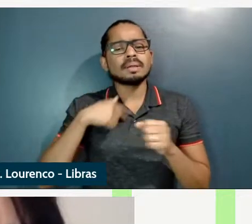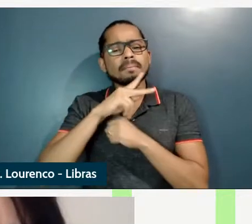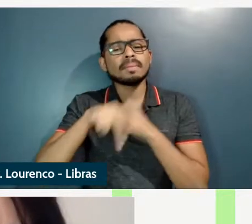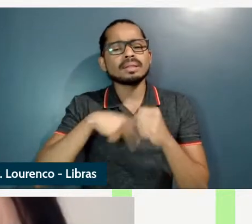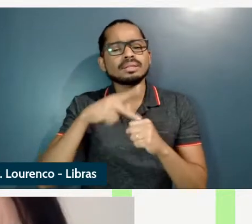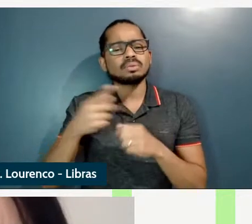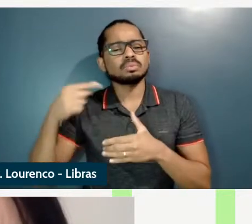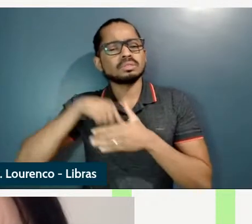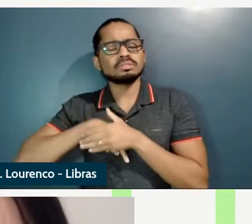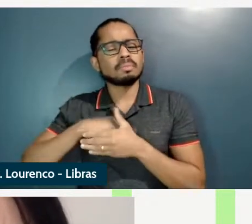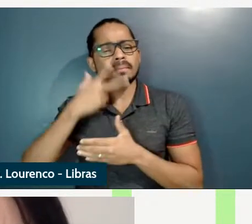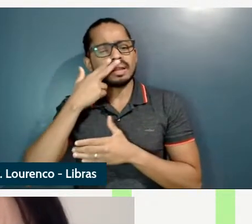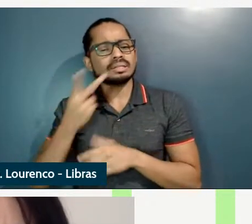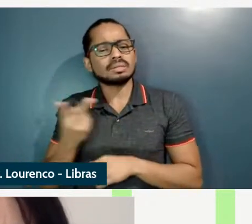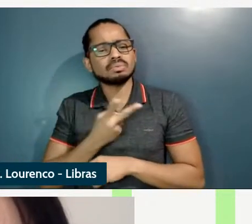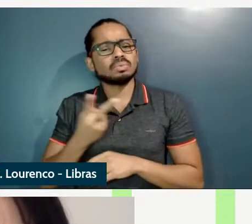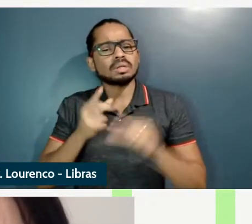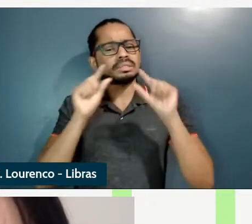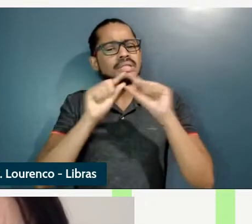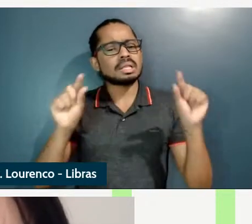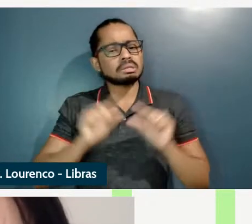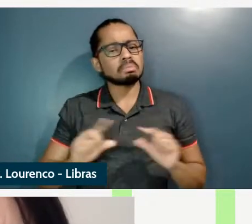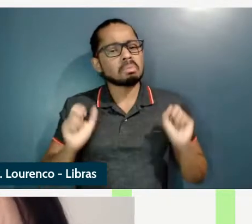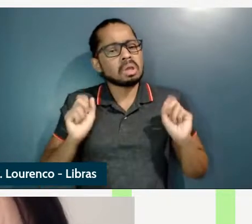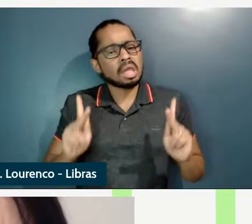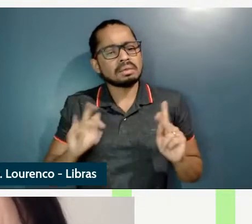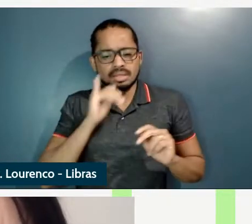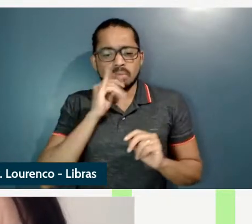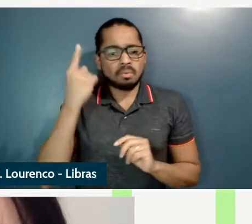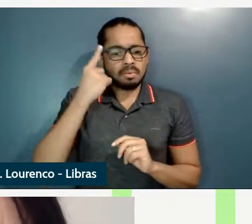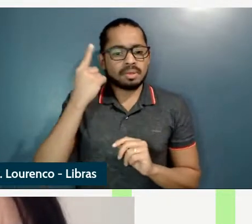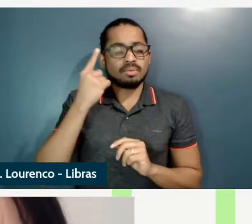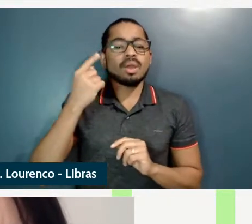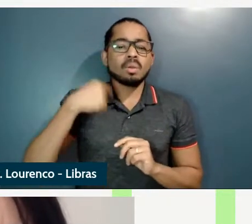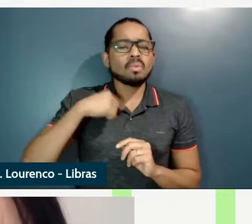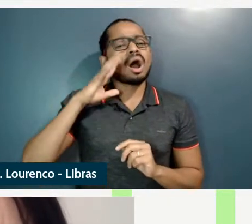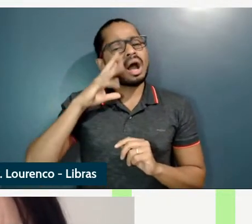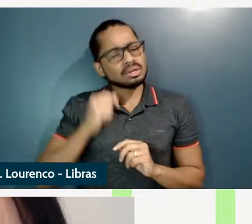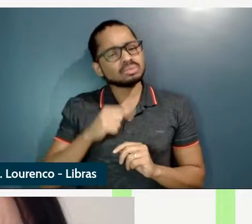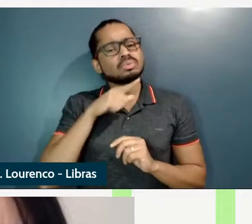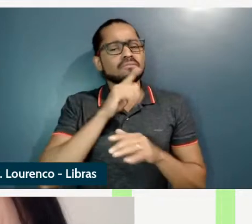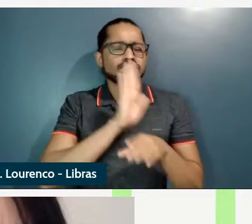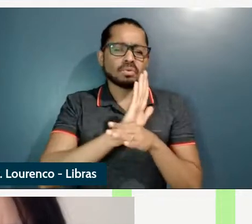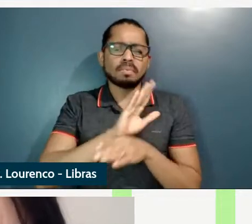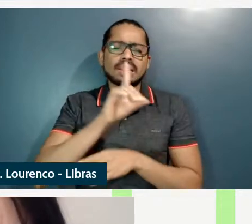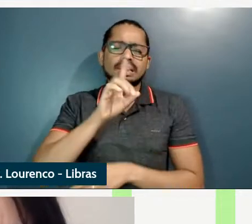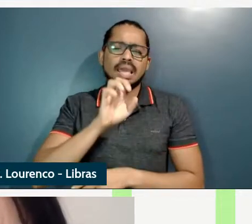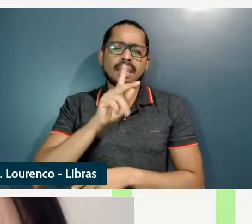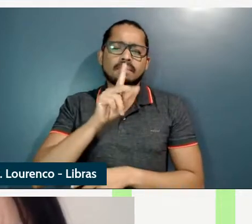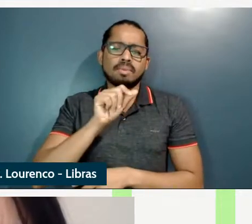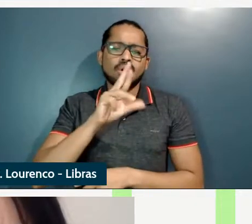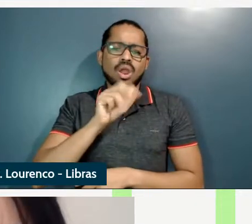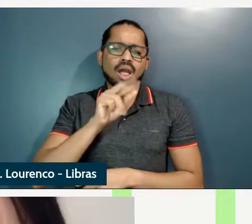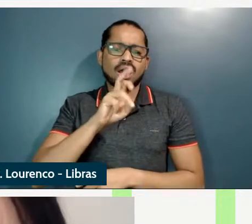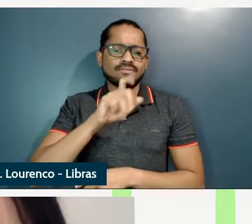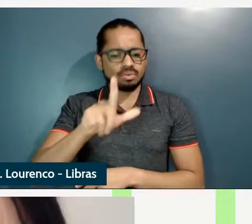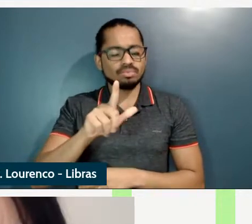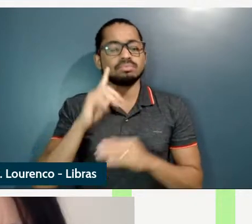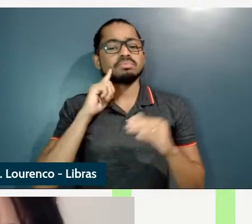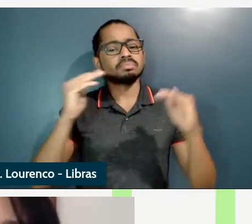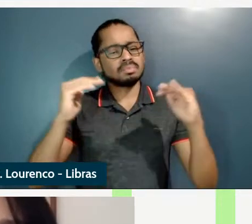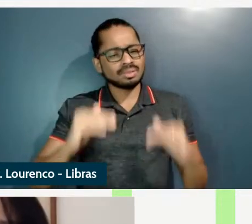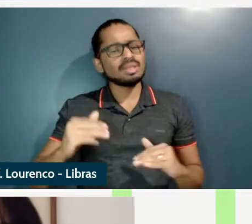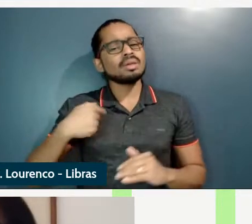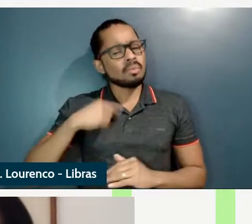parece que essas duas sentenças são ok um eu acho esse filme deplorável dois eu acho esse vaso quebrável